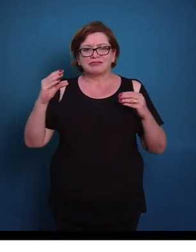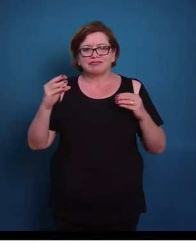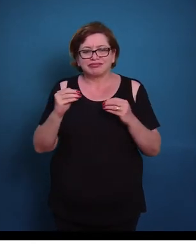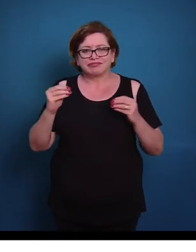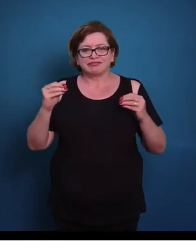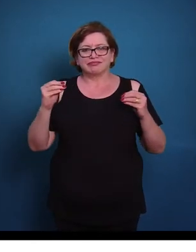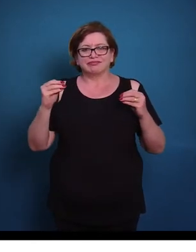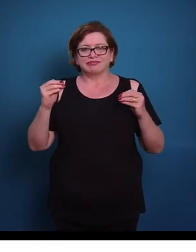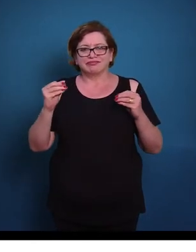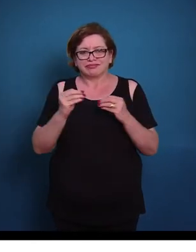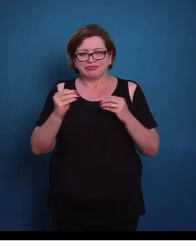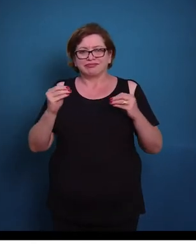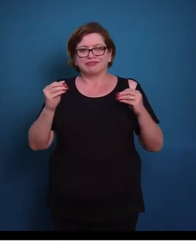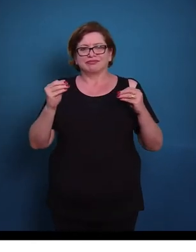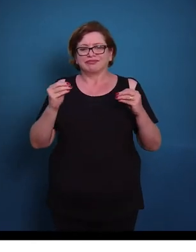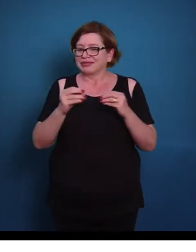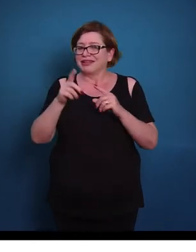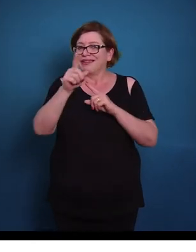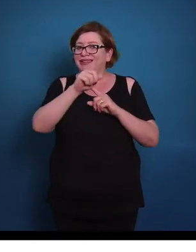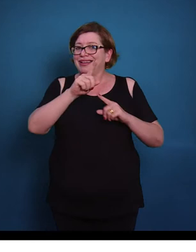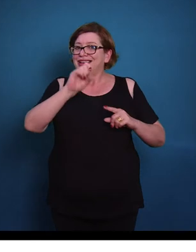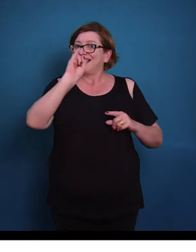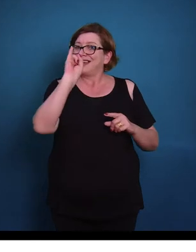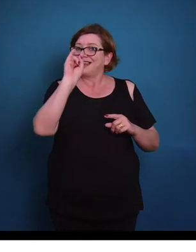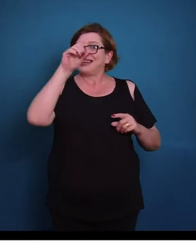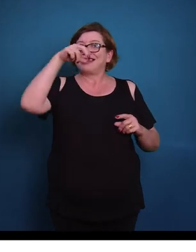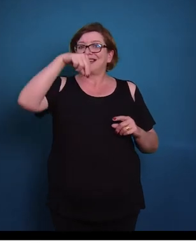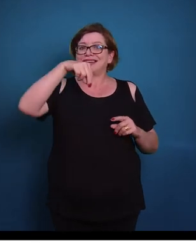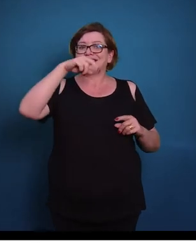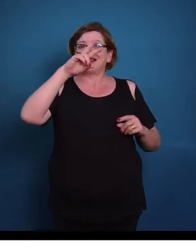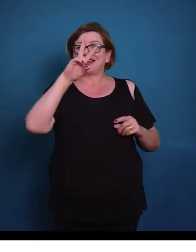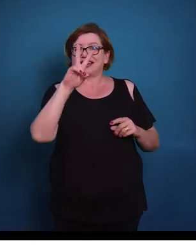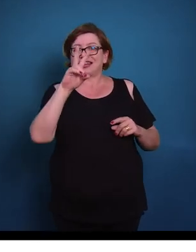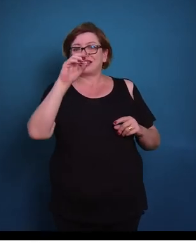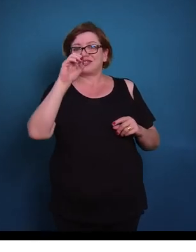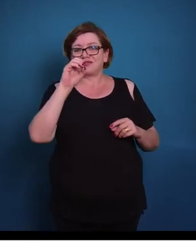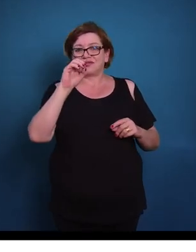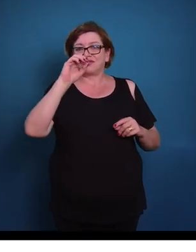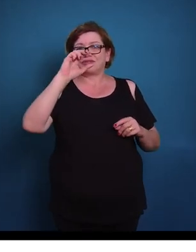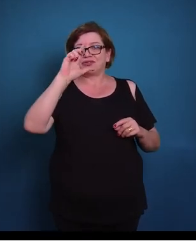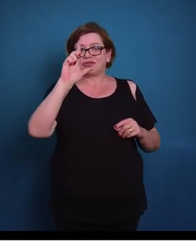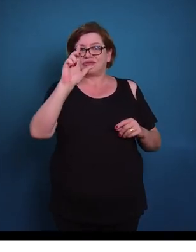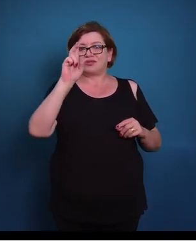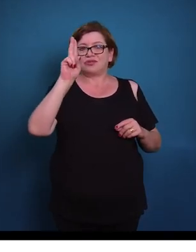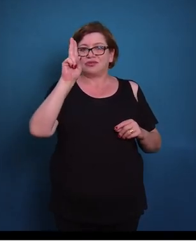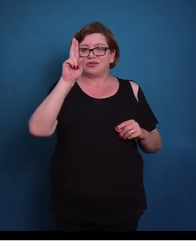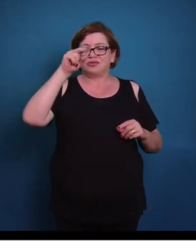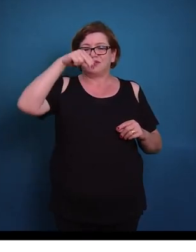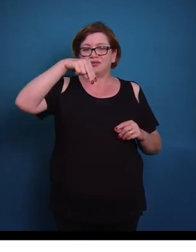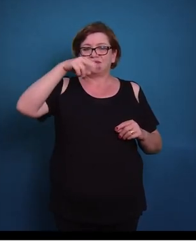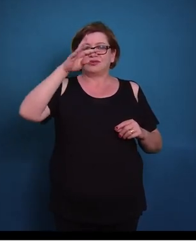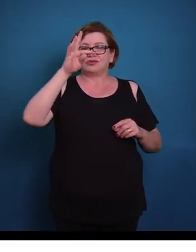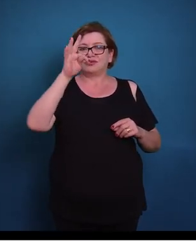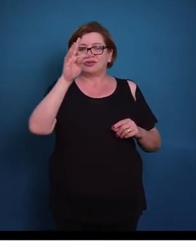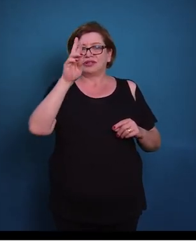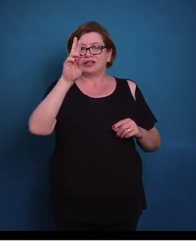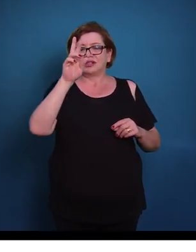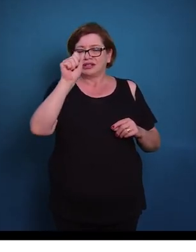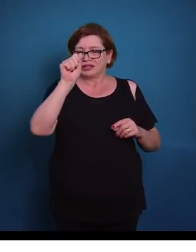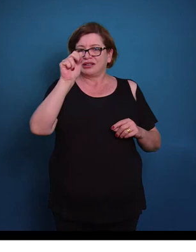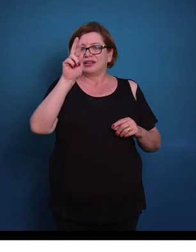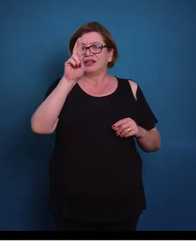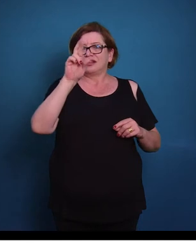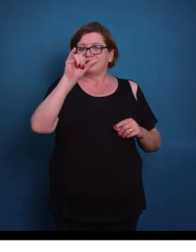rítmica e involuntária. Então esse músculo, ele perfaz principalmente os órgãos do sistema digestivo,